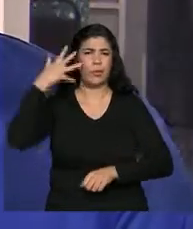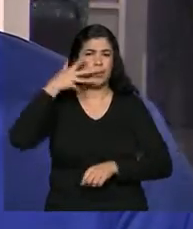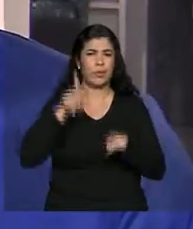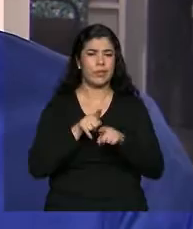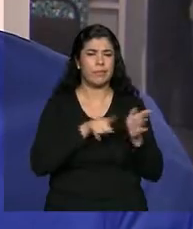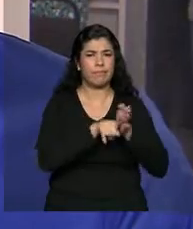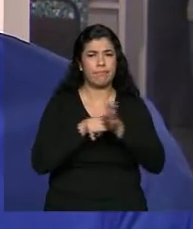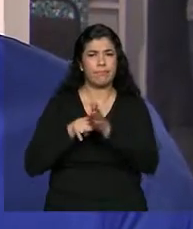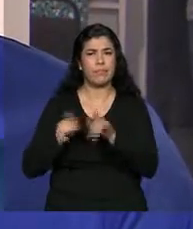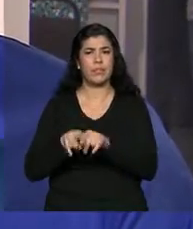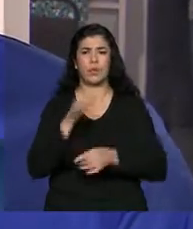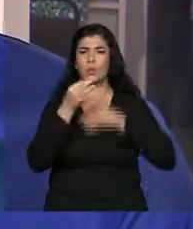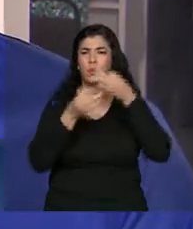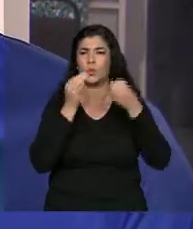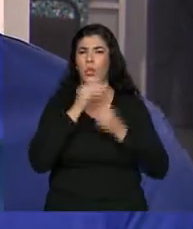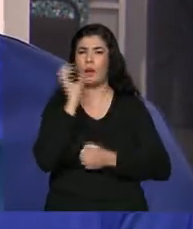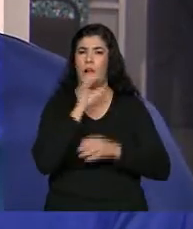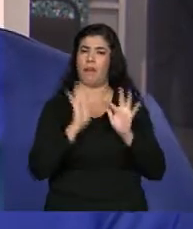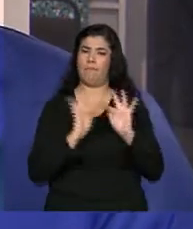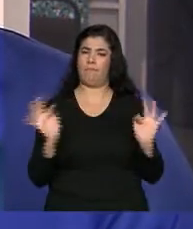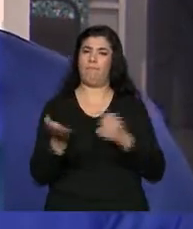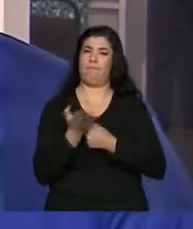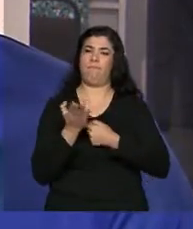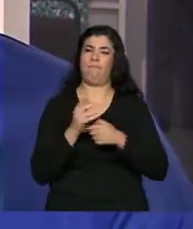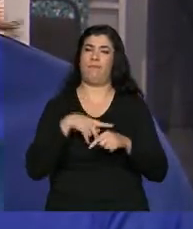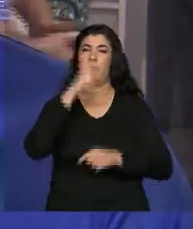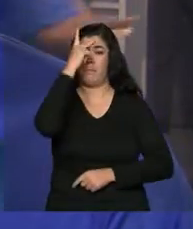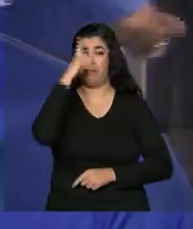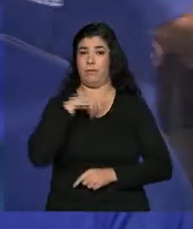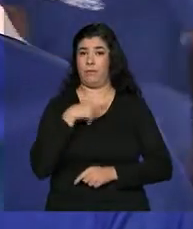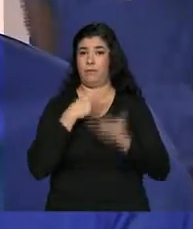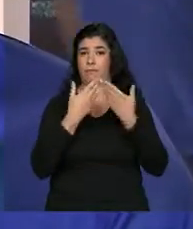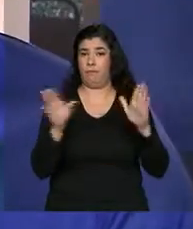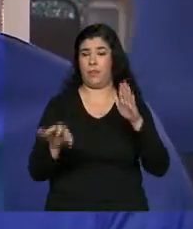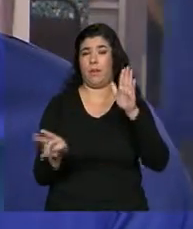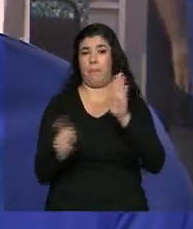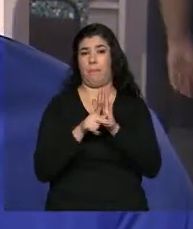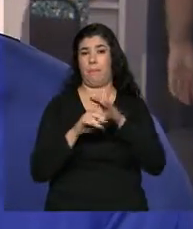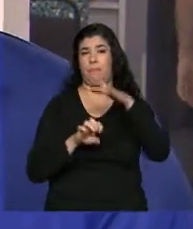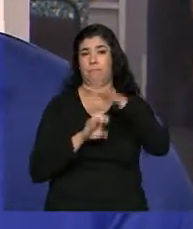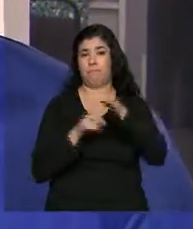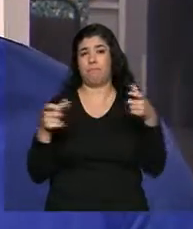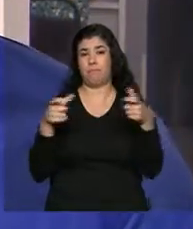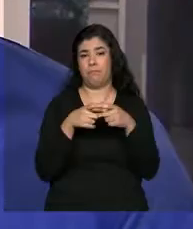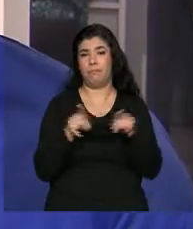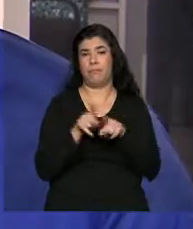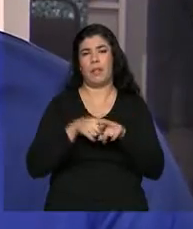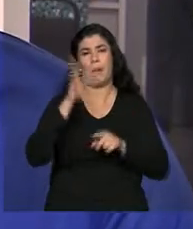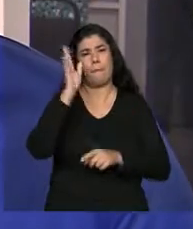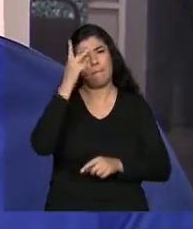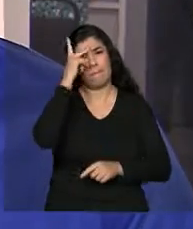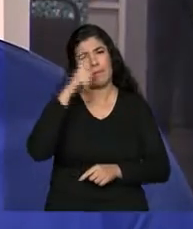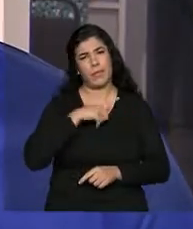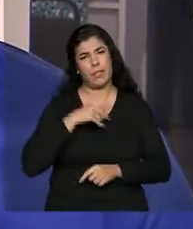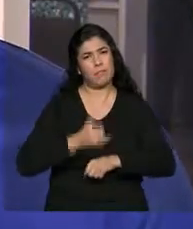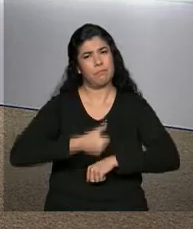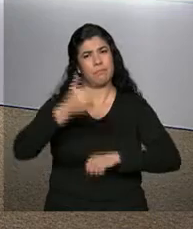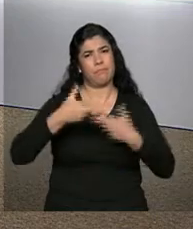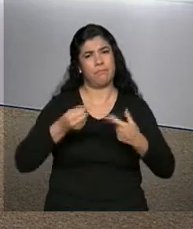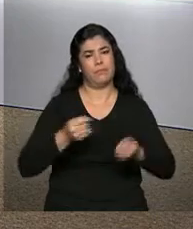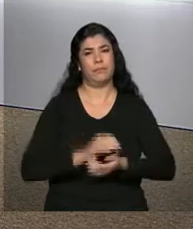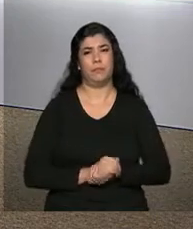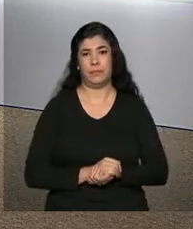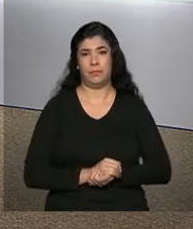consultorias com dicas rápidas e simples para quem quer abrir o negócio como microempreendedor e quem já tem que melhorar o seu negócio.